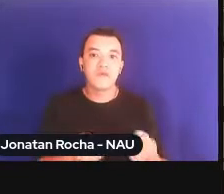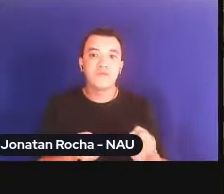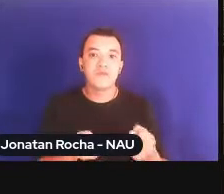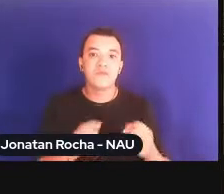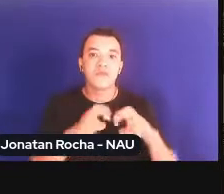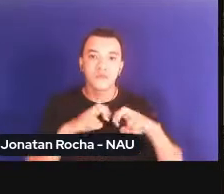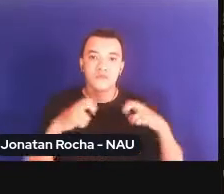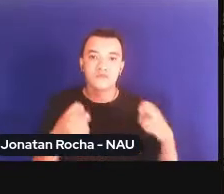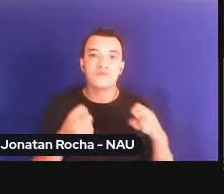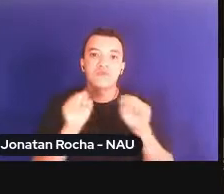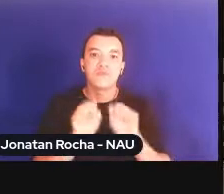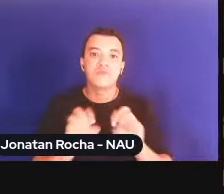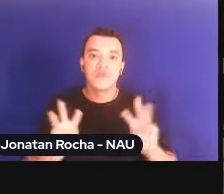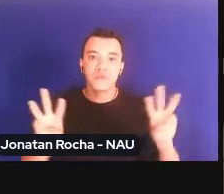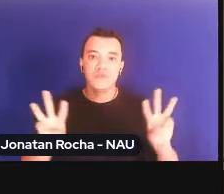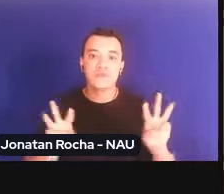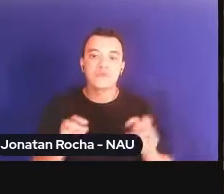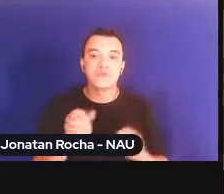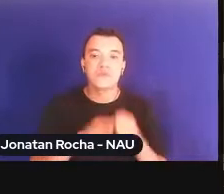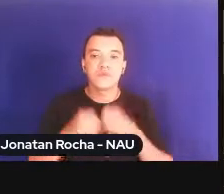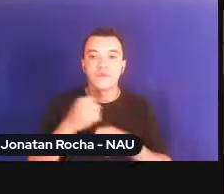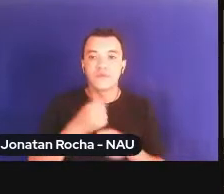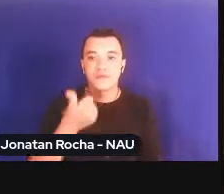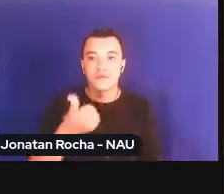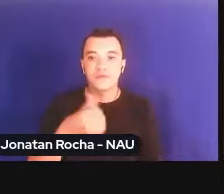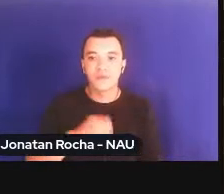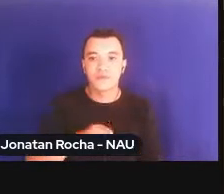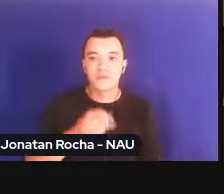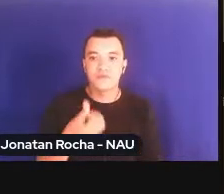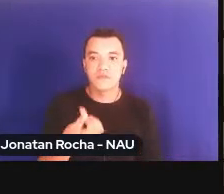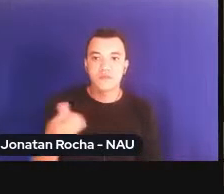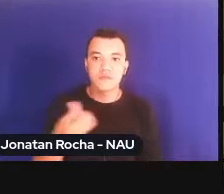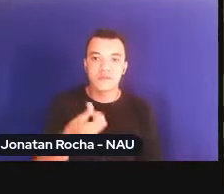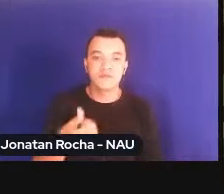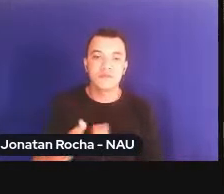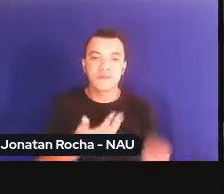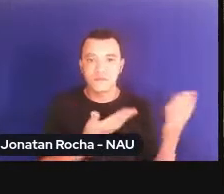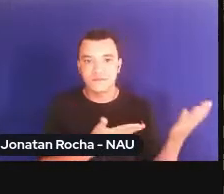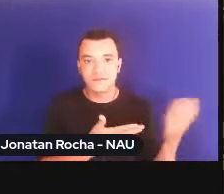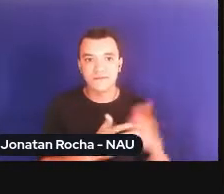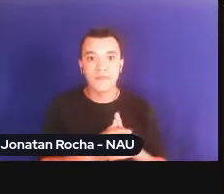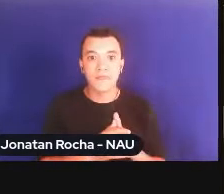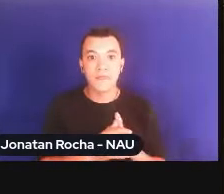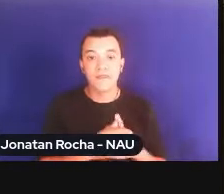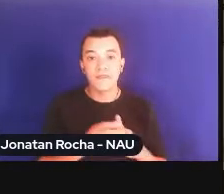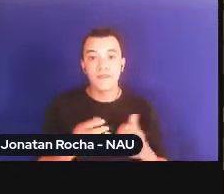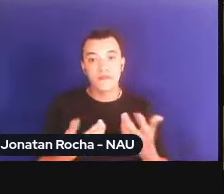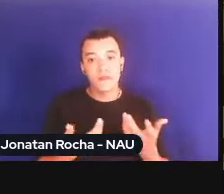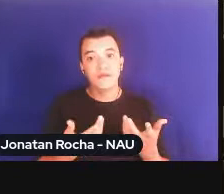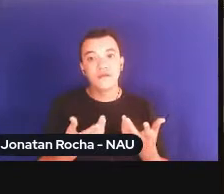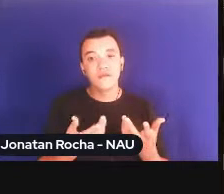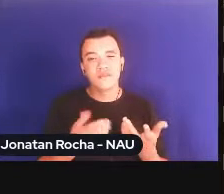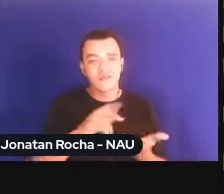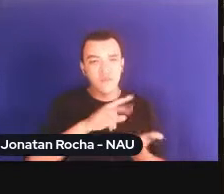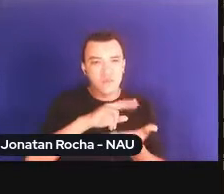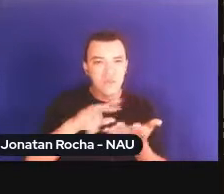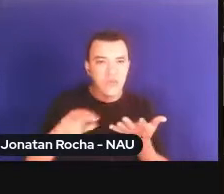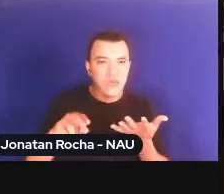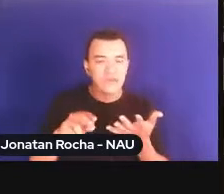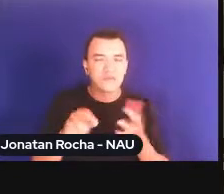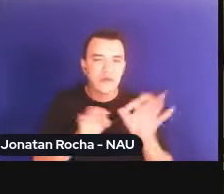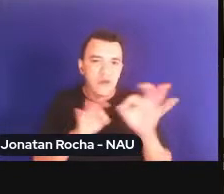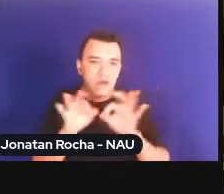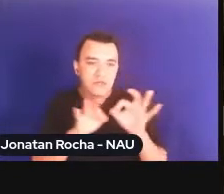das Nações Unidas. É interessante que diversos mecanismos de monitoramento foram apregoados